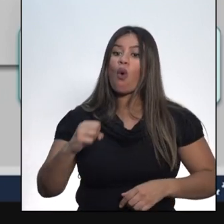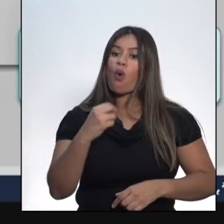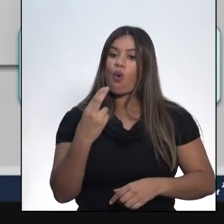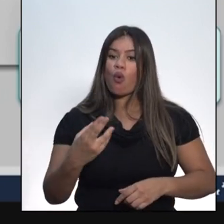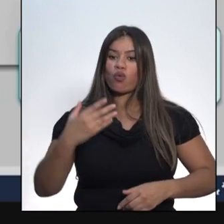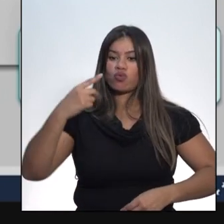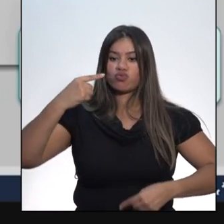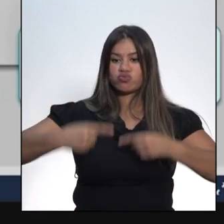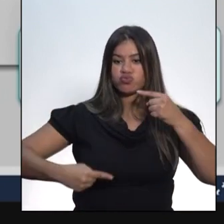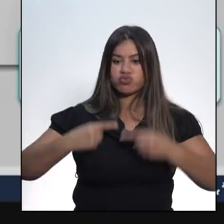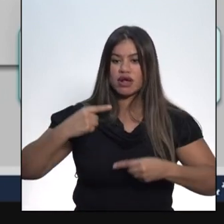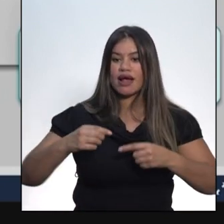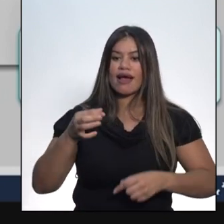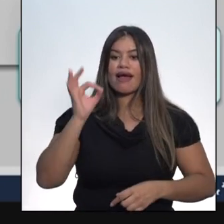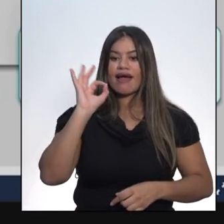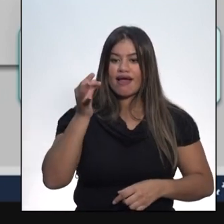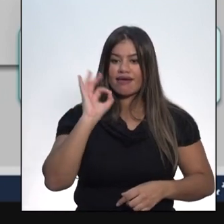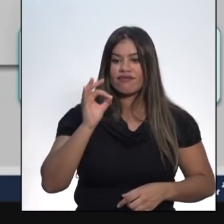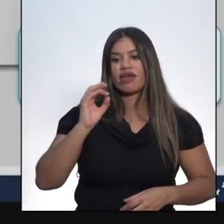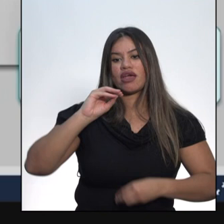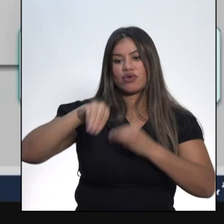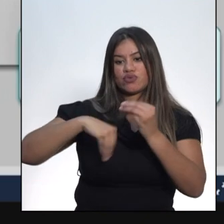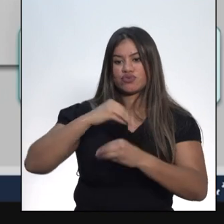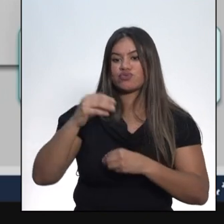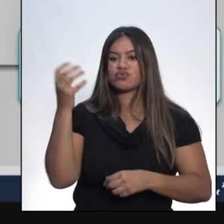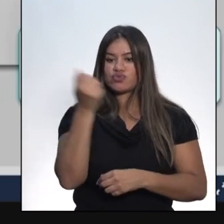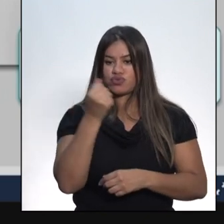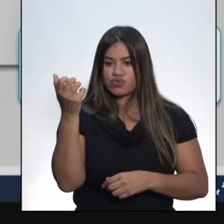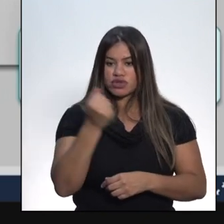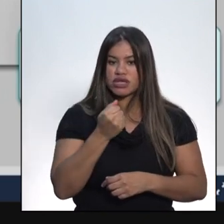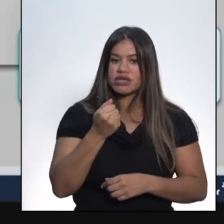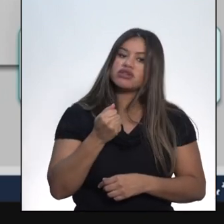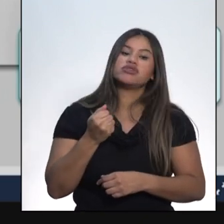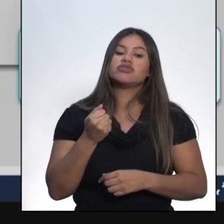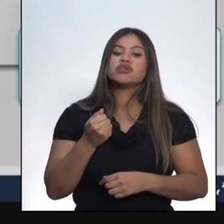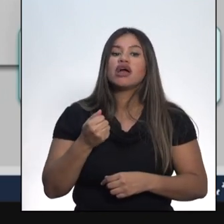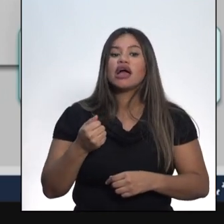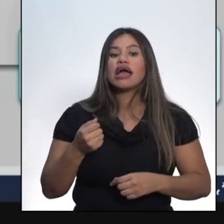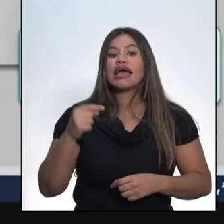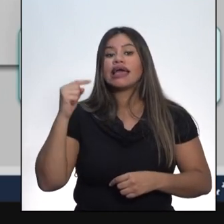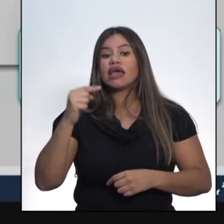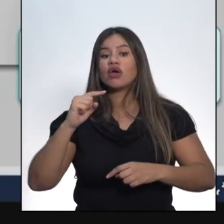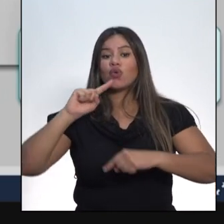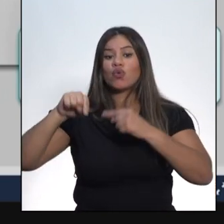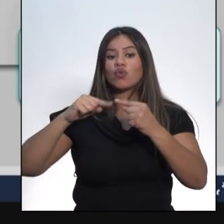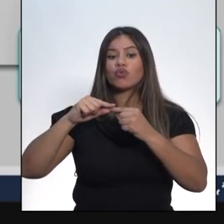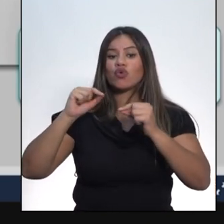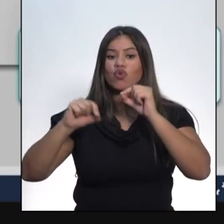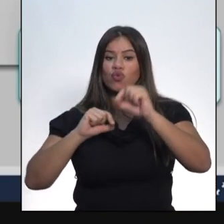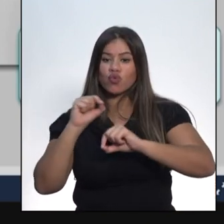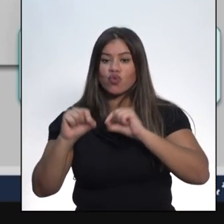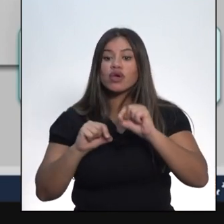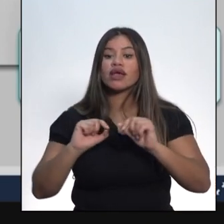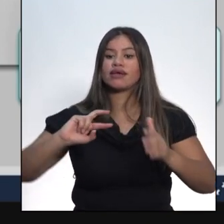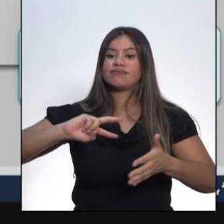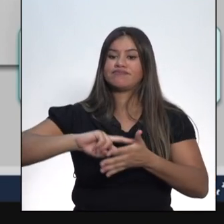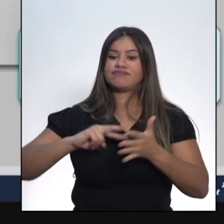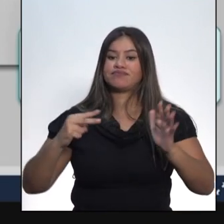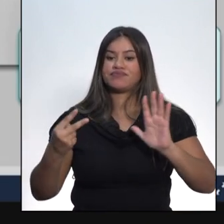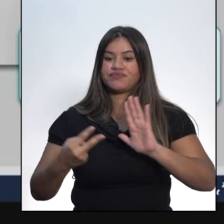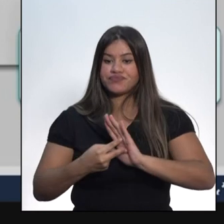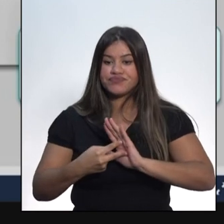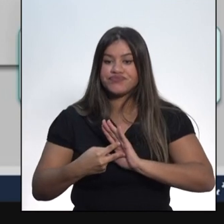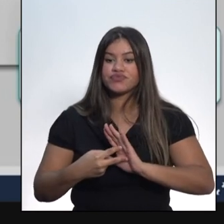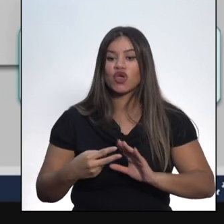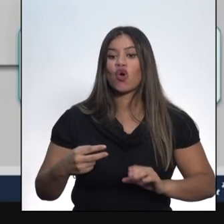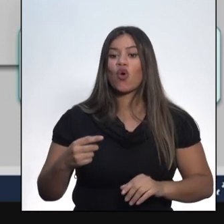governo federal era garantir a liberdade de ação às oligarquias estaduais. Em outras palavras, o governo